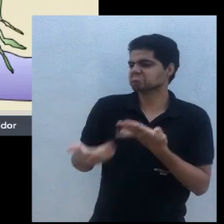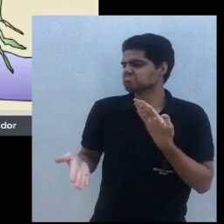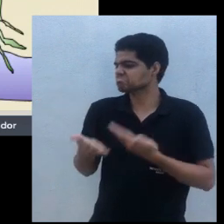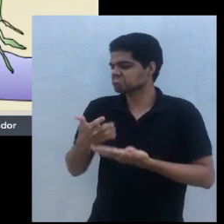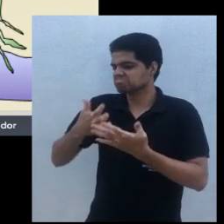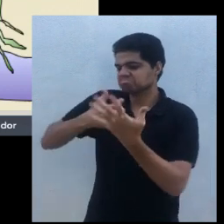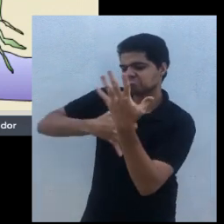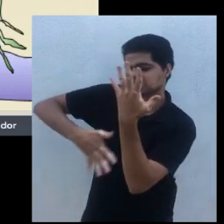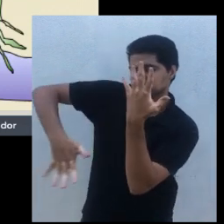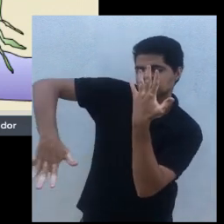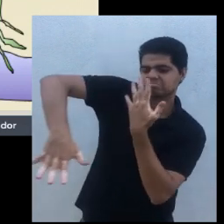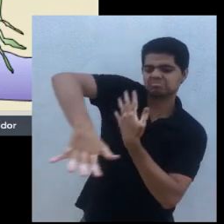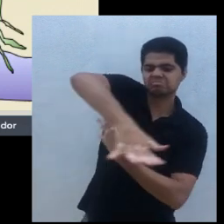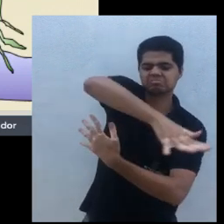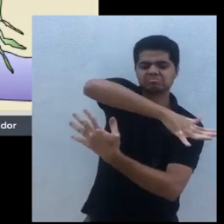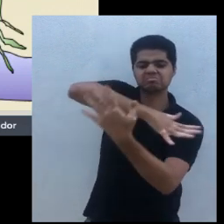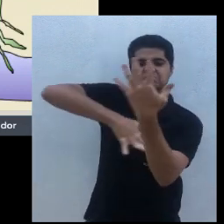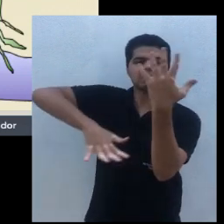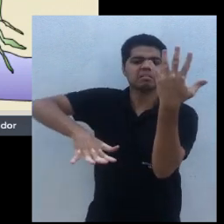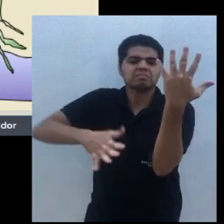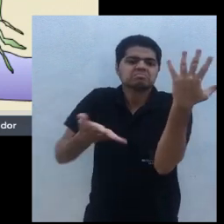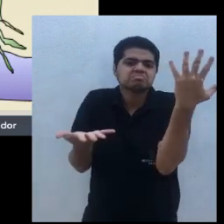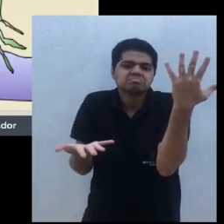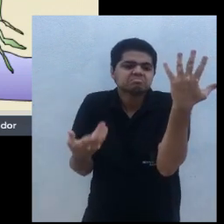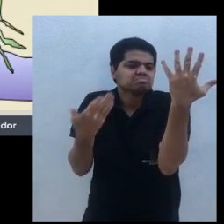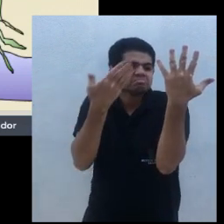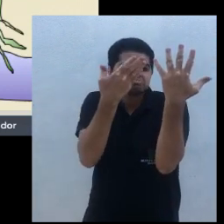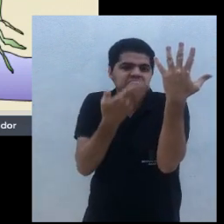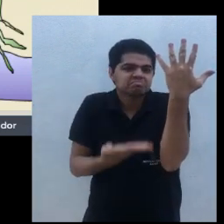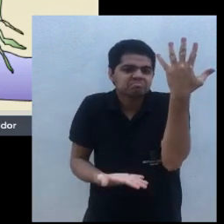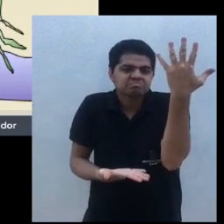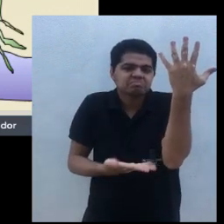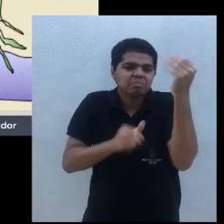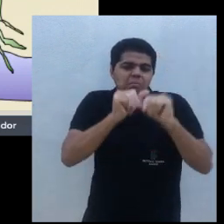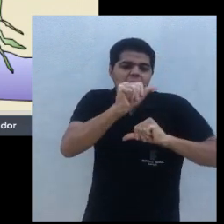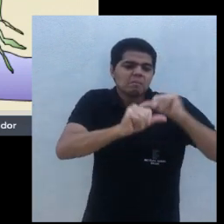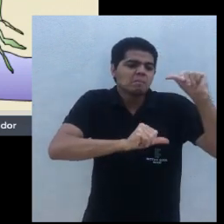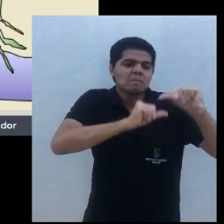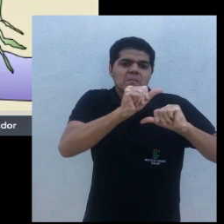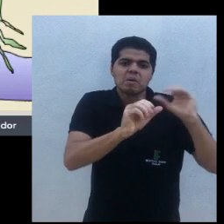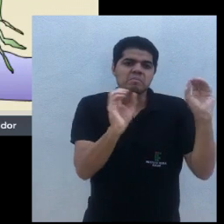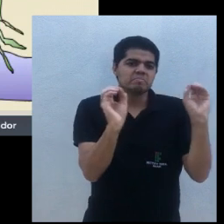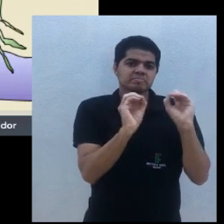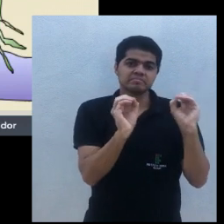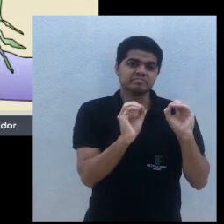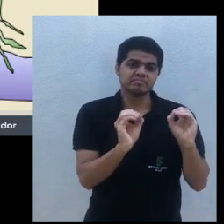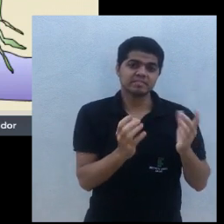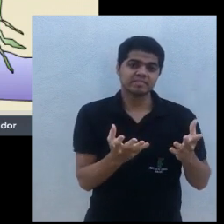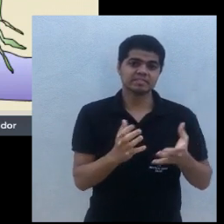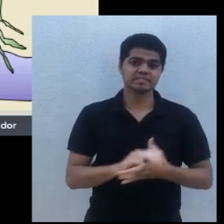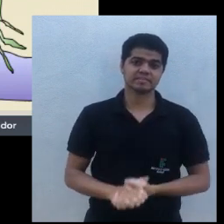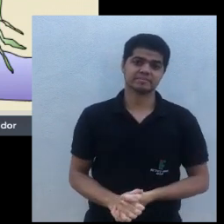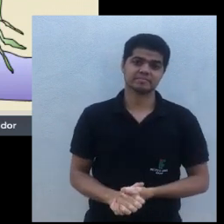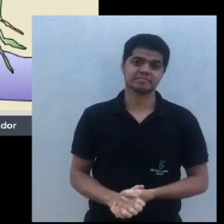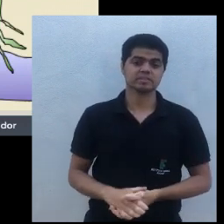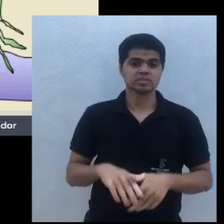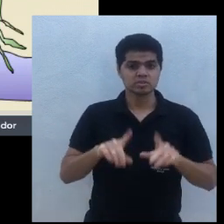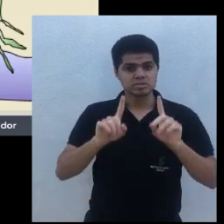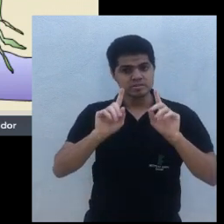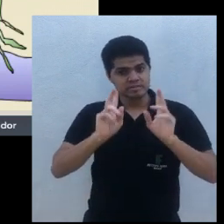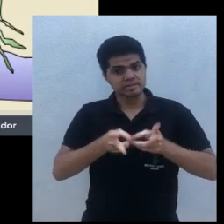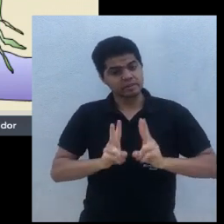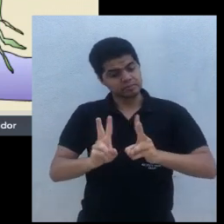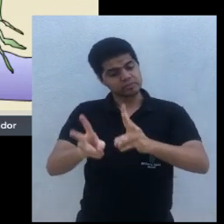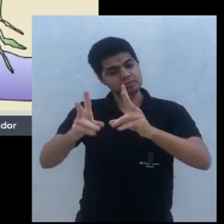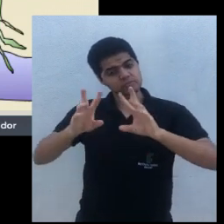que a gente esteja em volta dela. Ela vai estar ali porque ela não altera a vida dela e nem da outra. Então, toda espécie que você coloca no